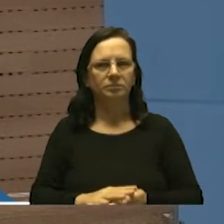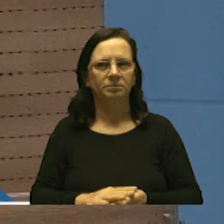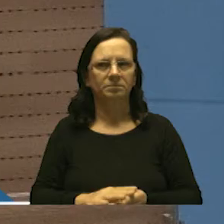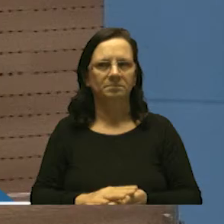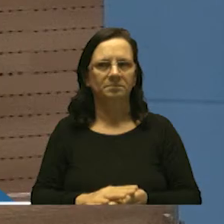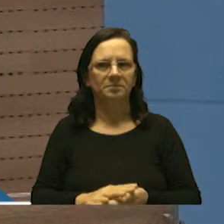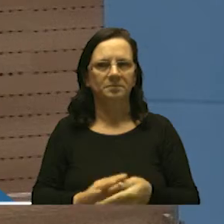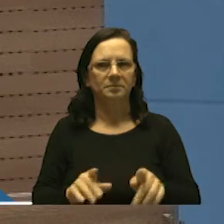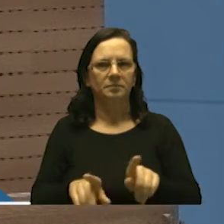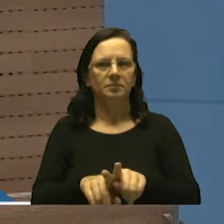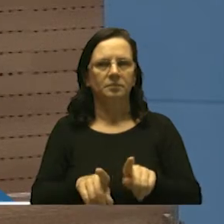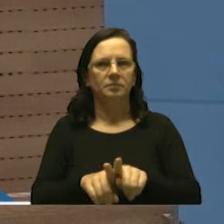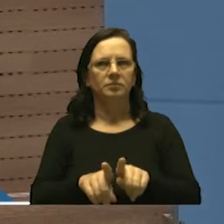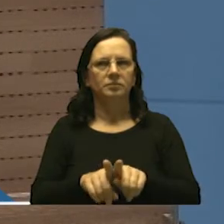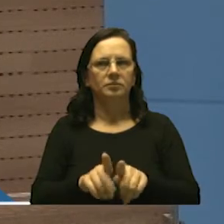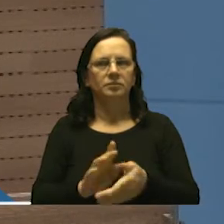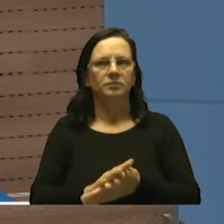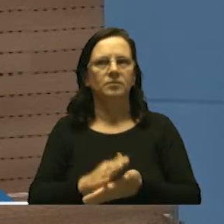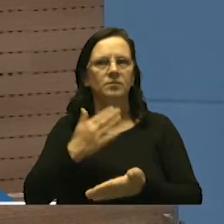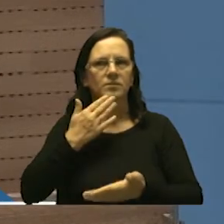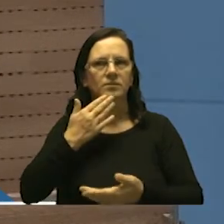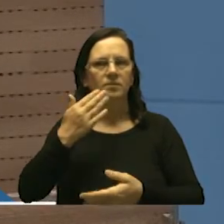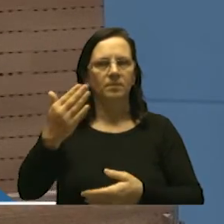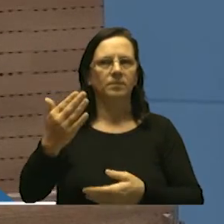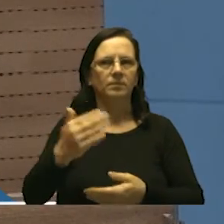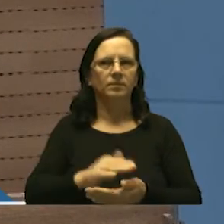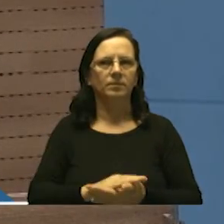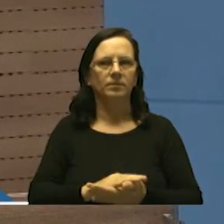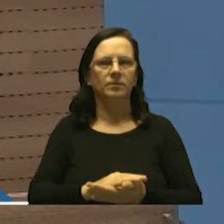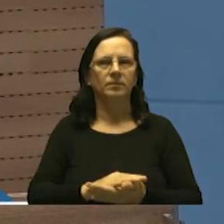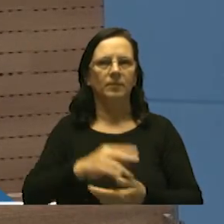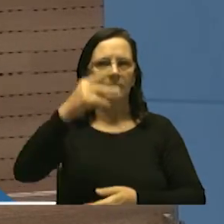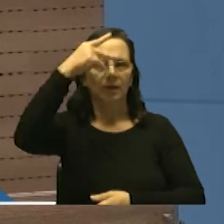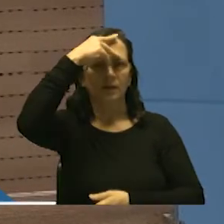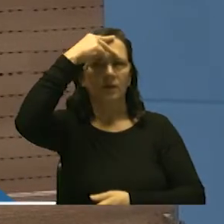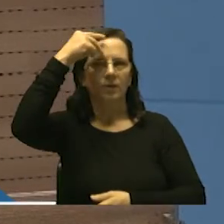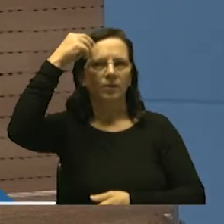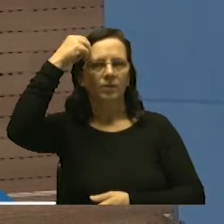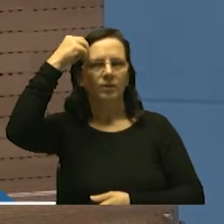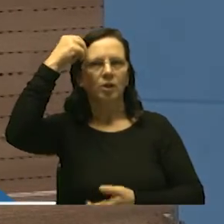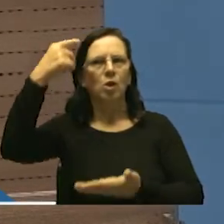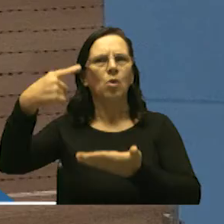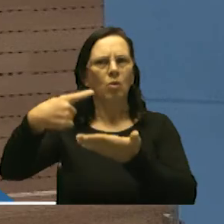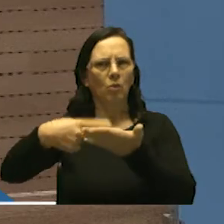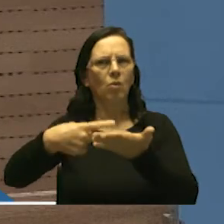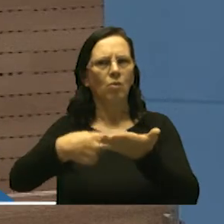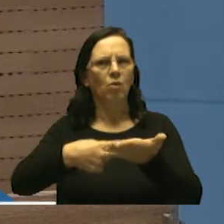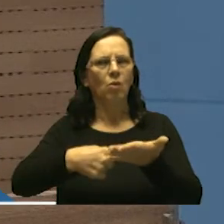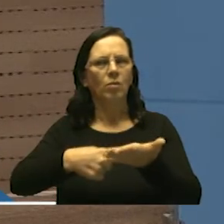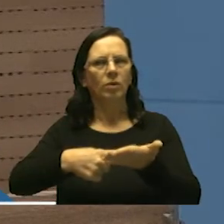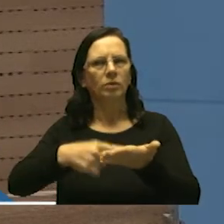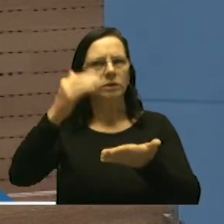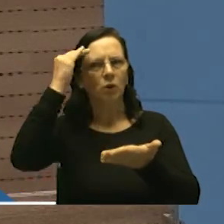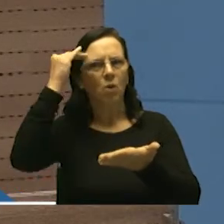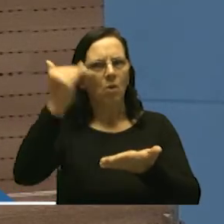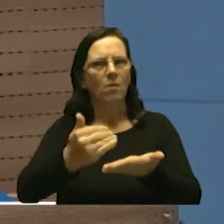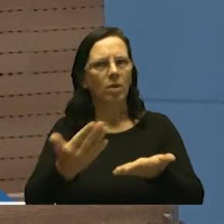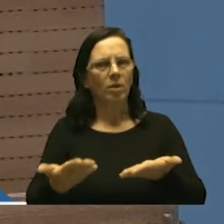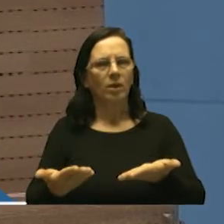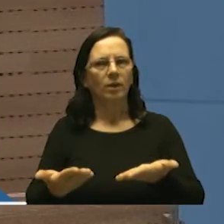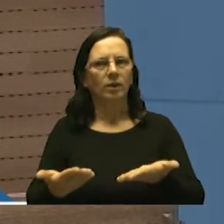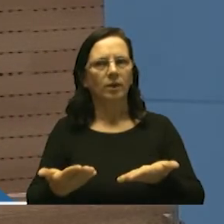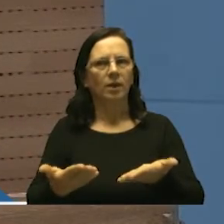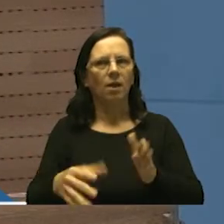reterar vereador César o meu pedido para que o prefeito municipal cumpra a sua palavra quando ele disse que iria